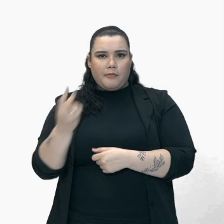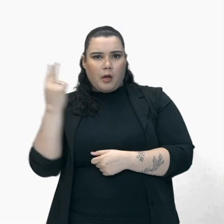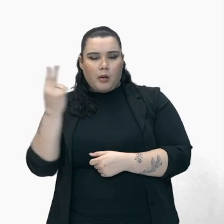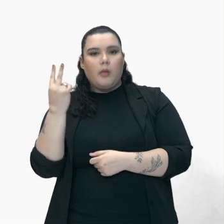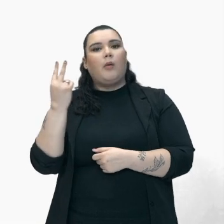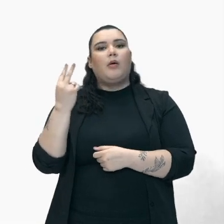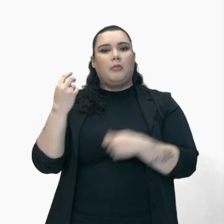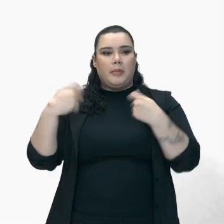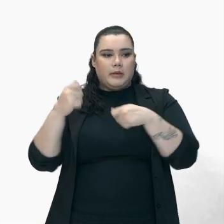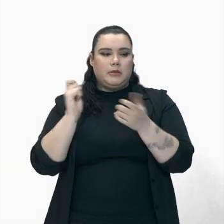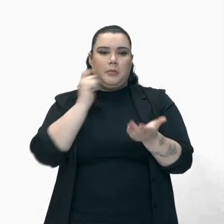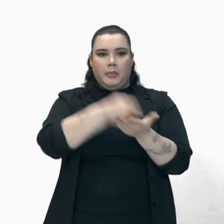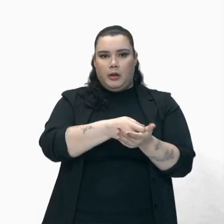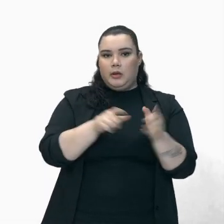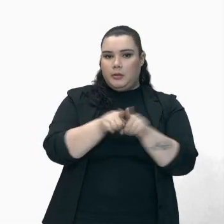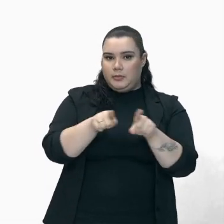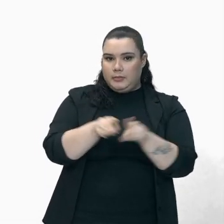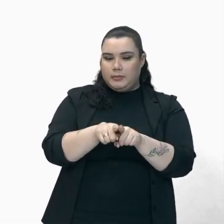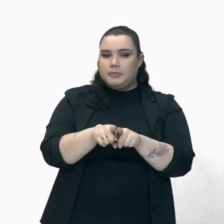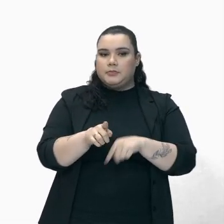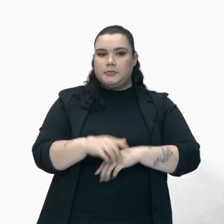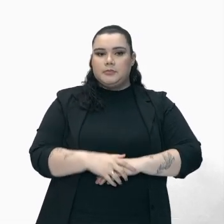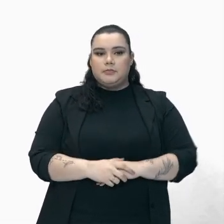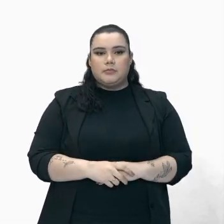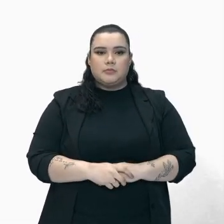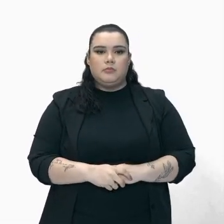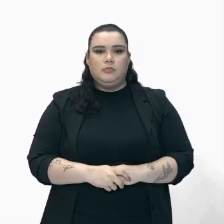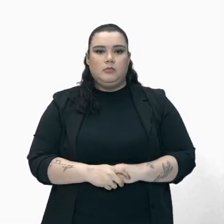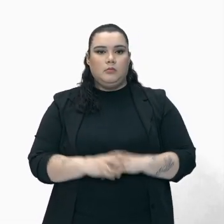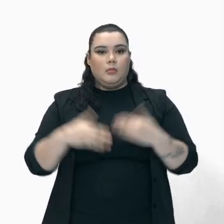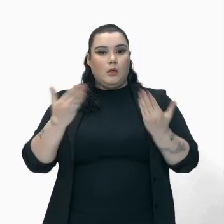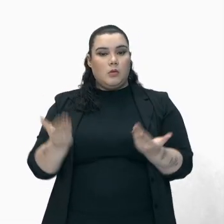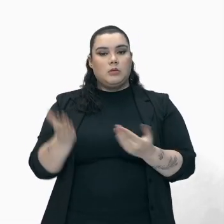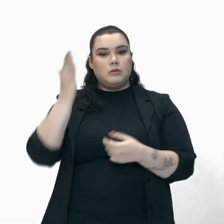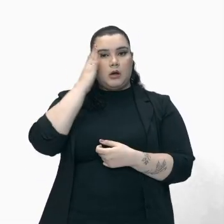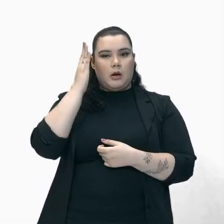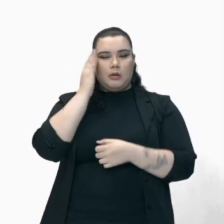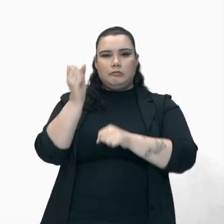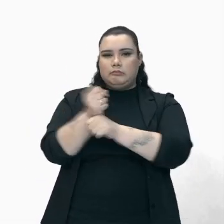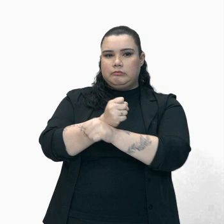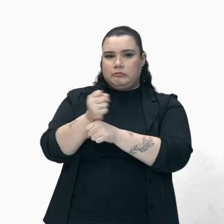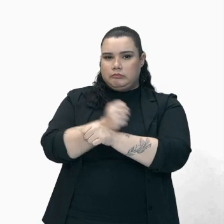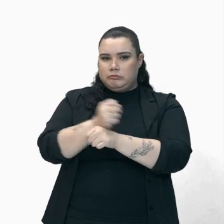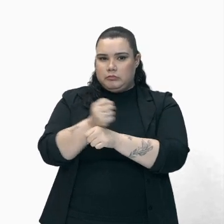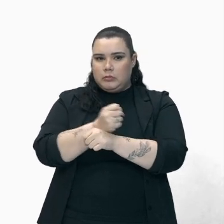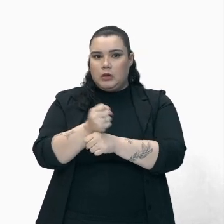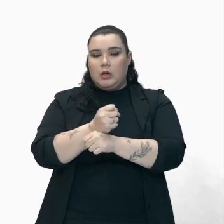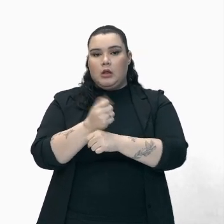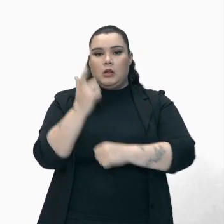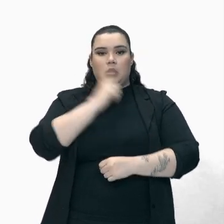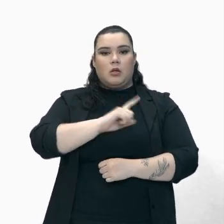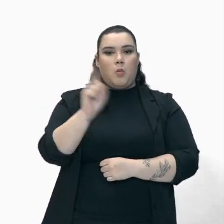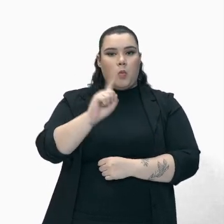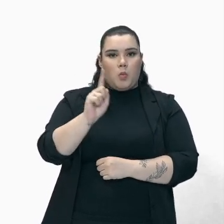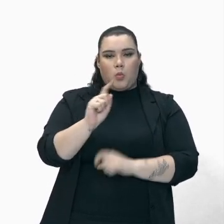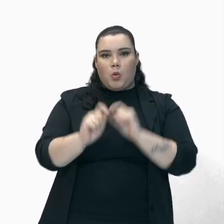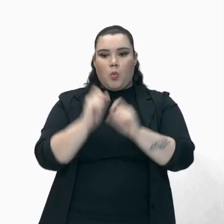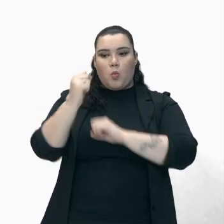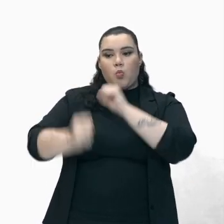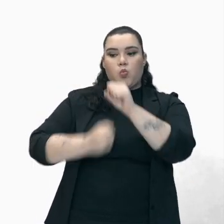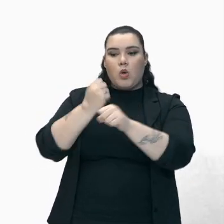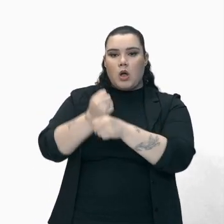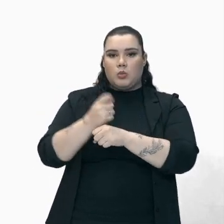Adiante Vamos lá galera Considerando Que há muitos anos Não se completava O total anual